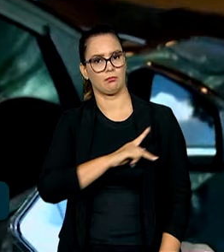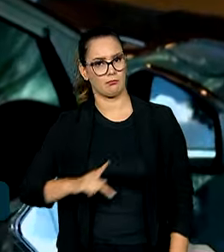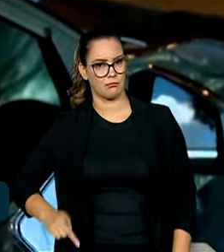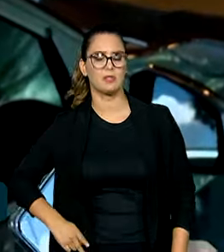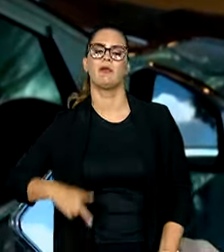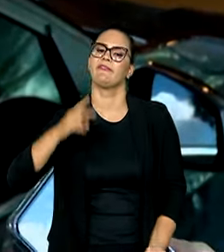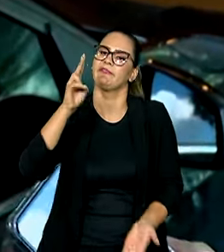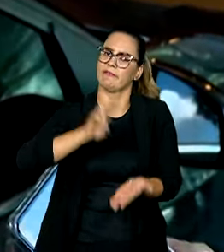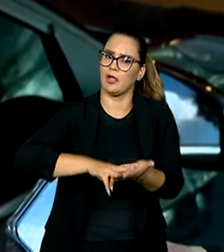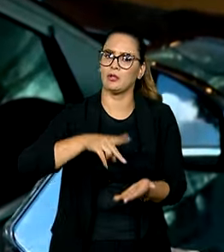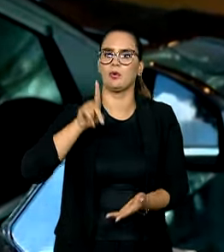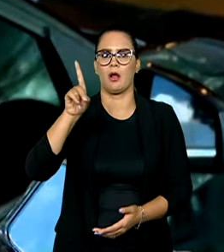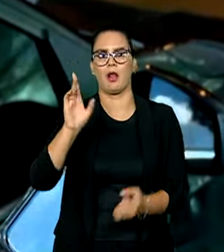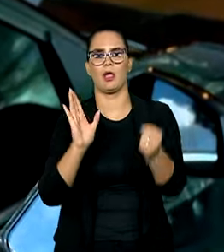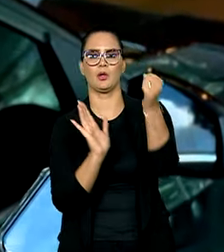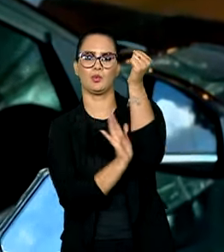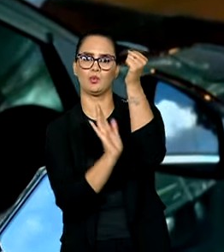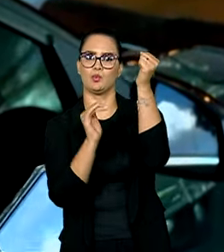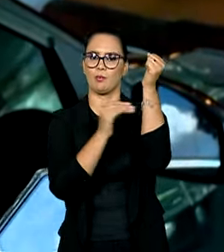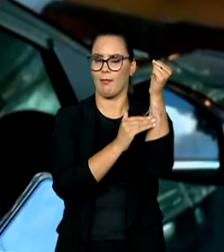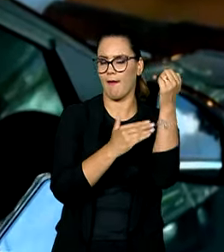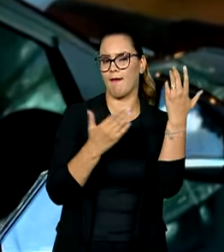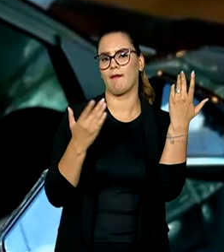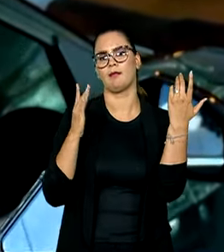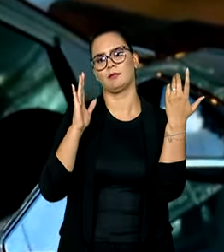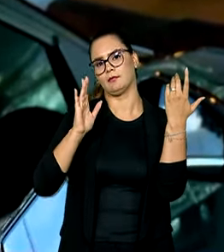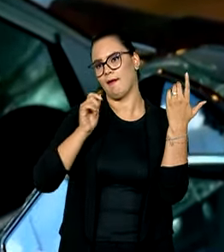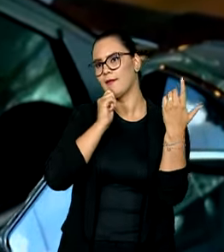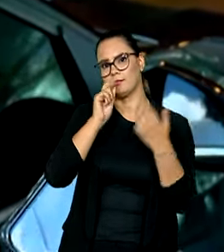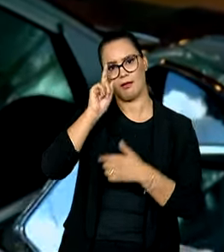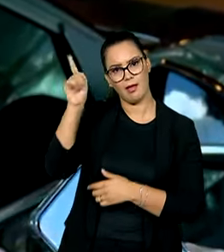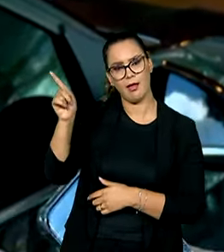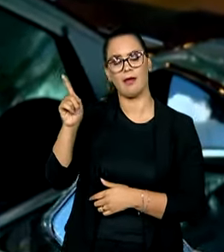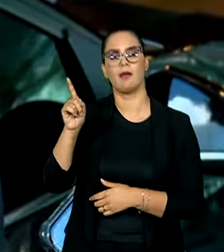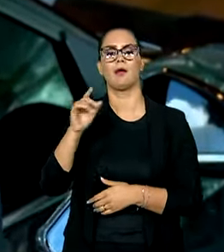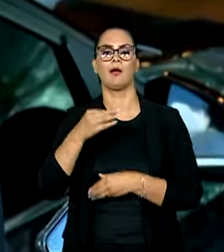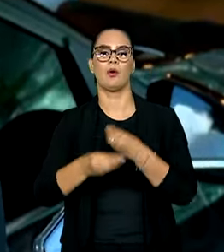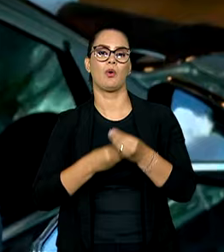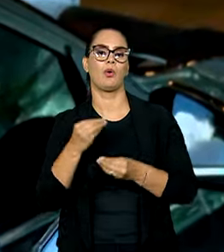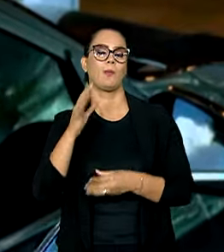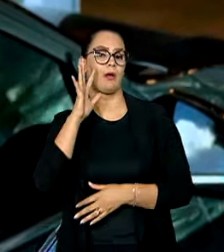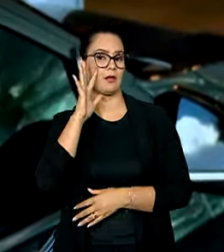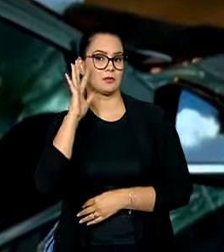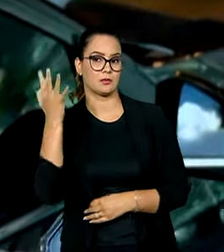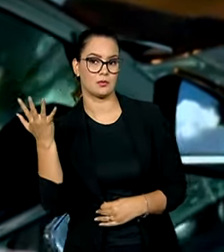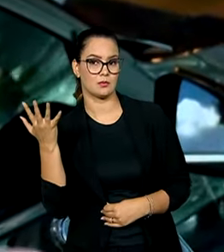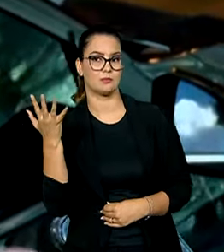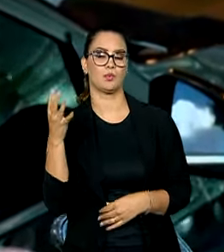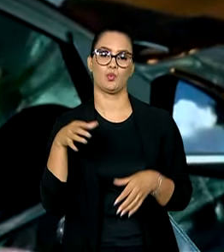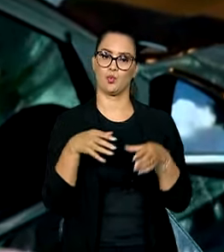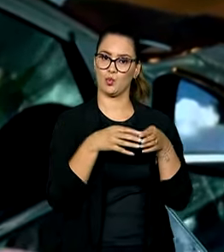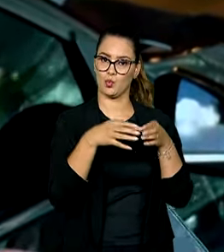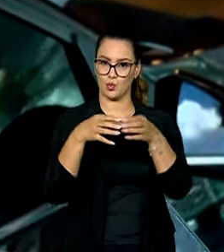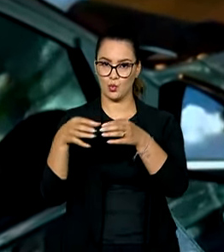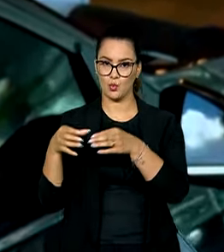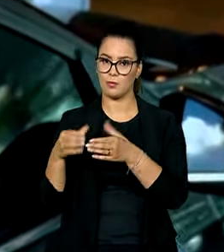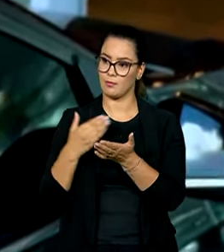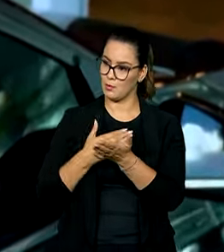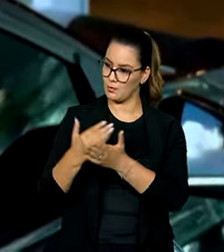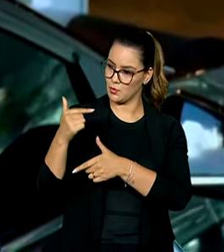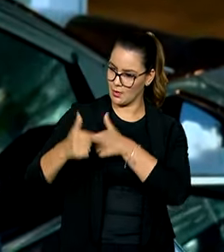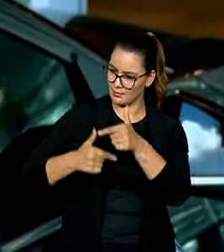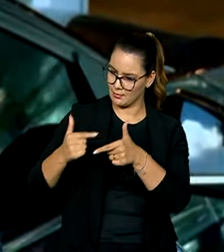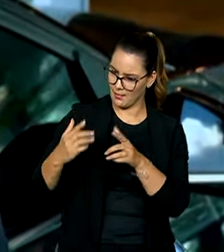e ainda vai ainda, a saída, a solução. As equipes começaram a trabalhar nos